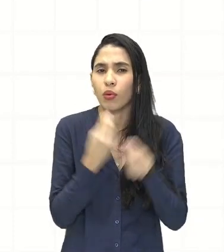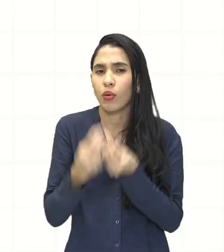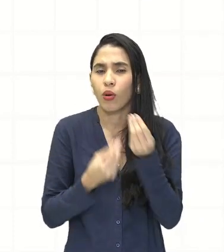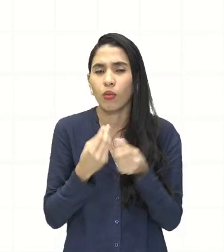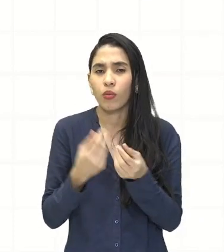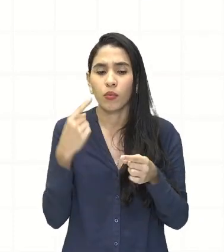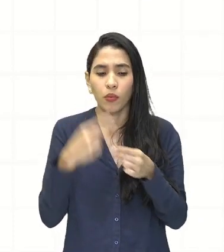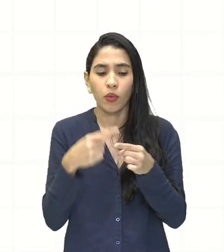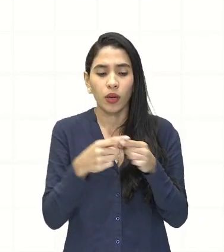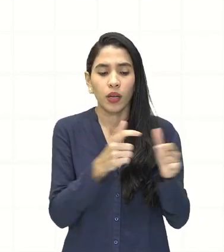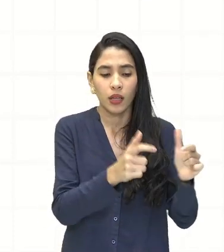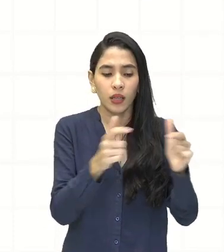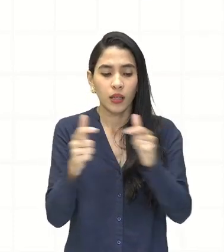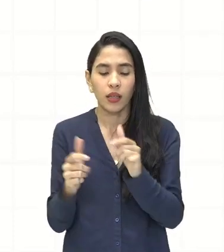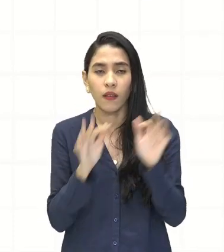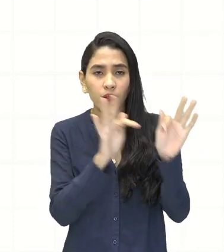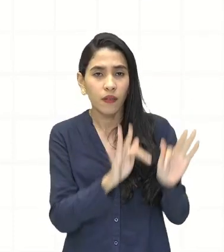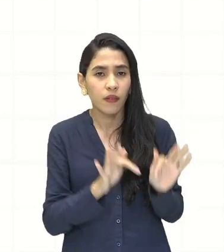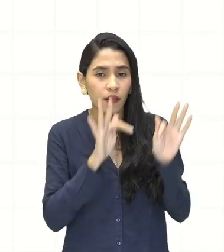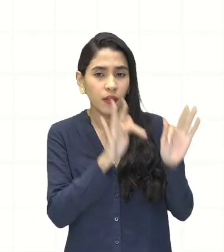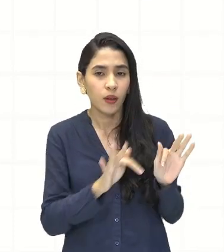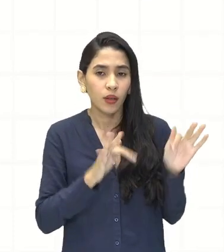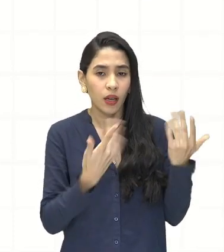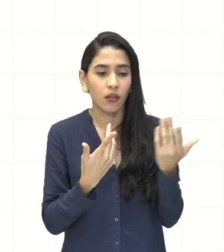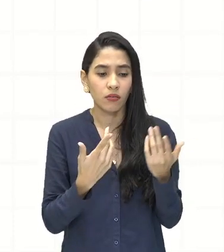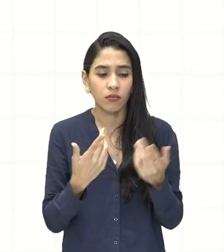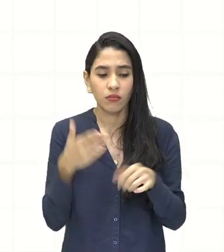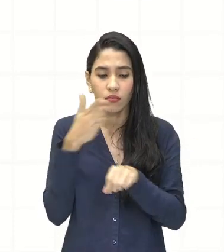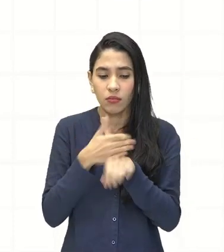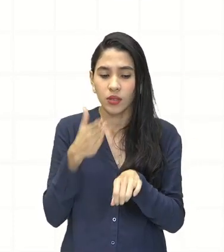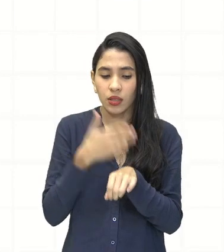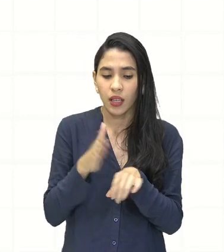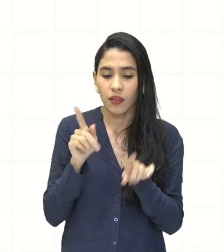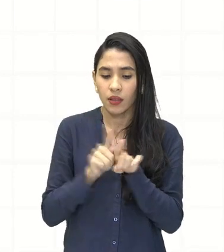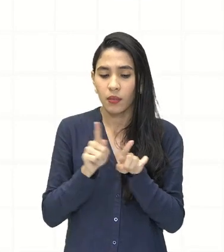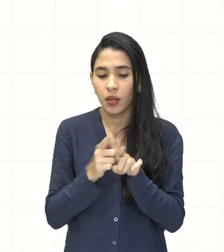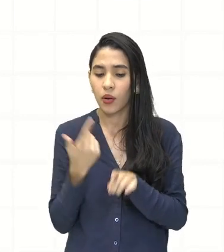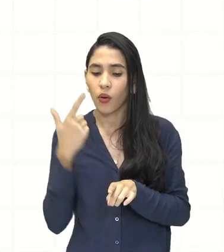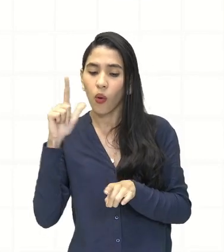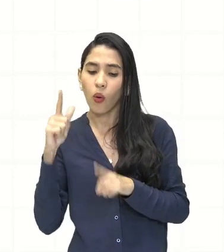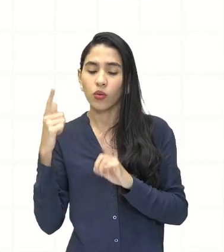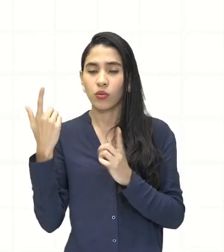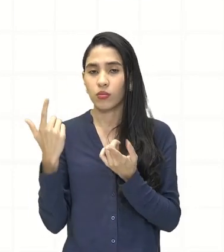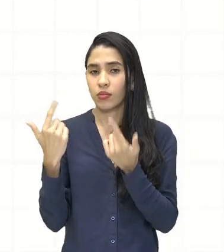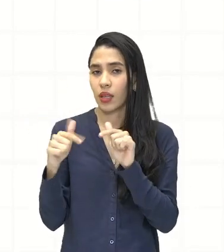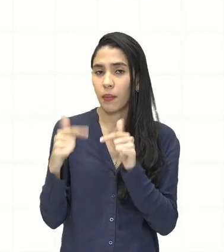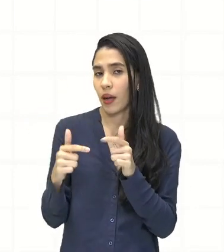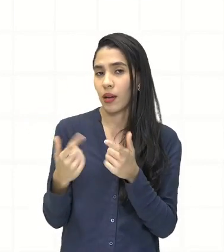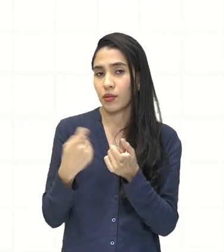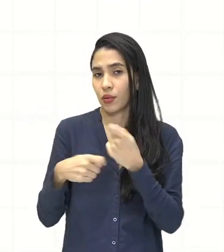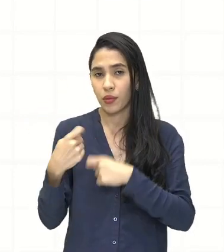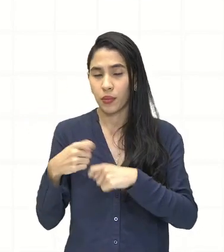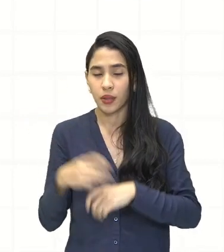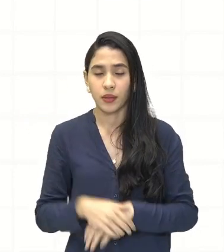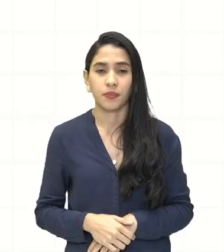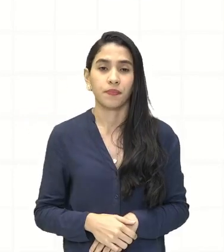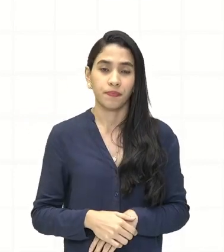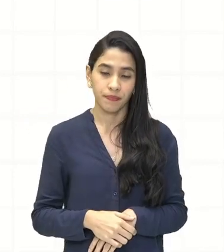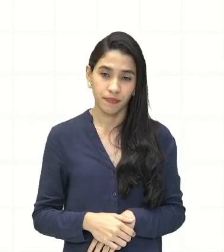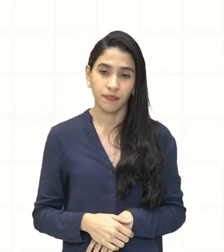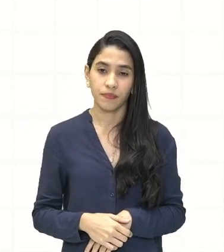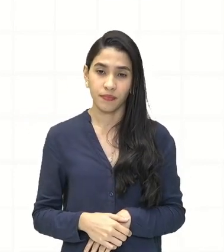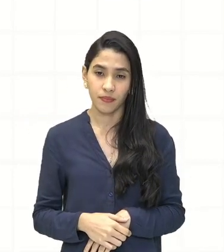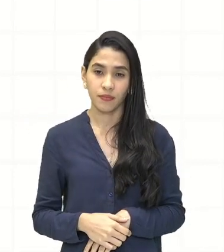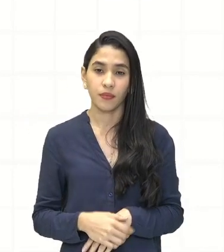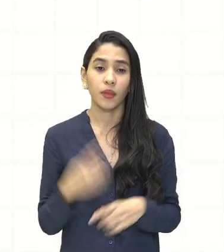território ali era feudal, já que eles praticavam ali outras formas de economia, justamente por